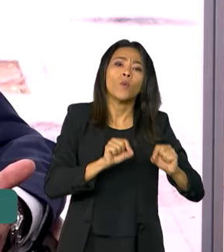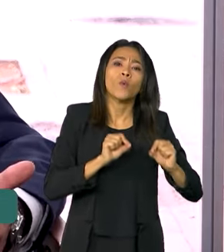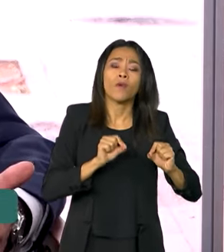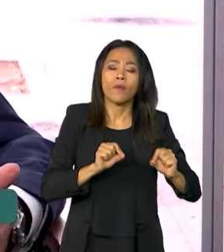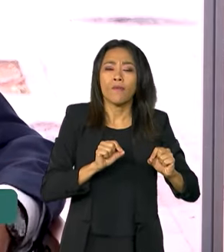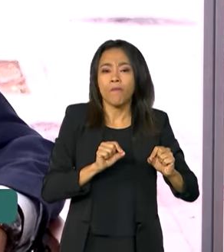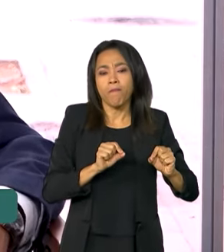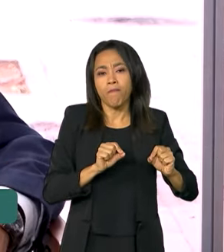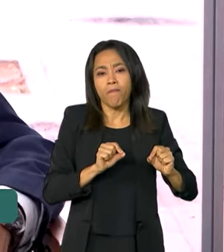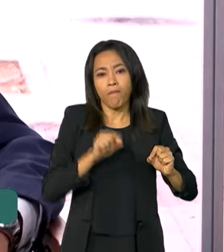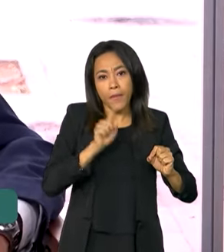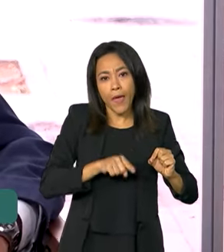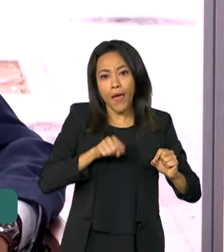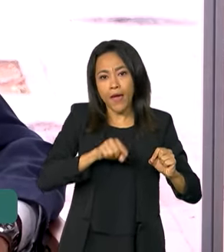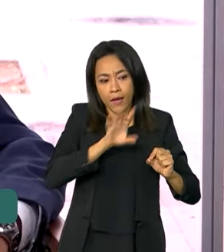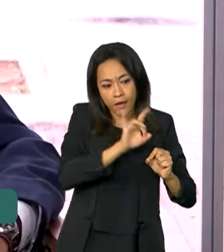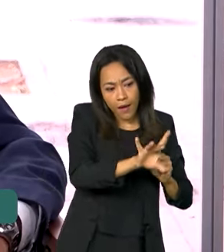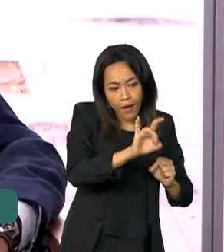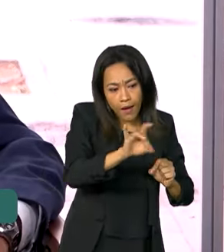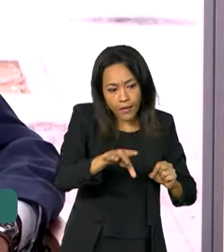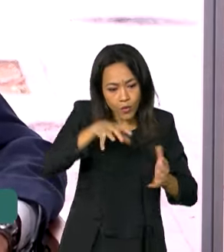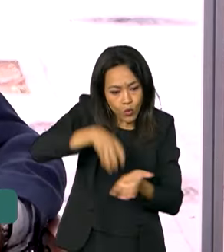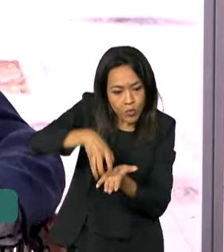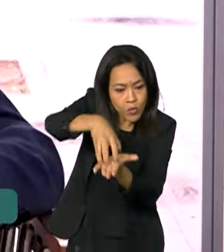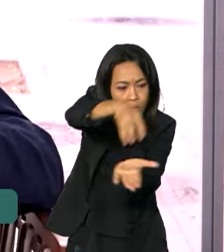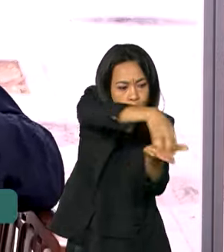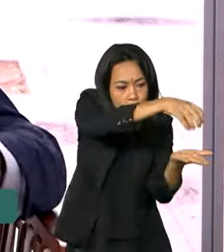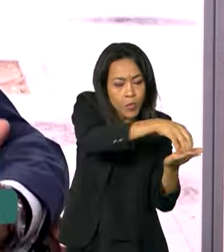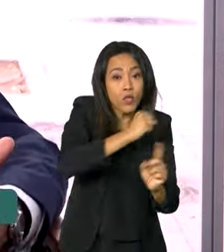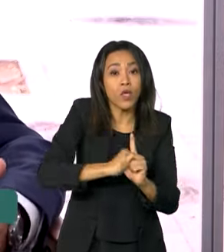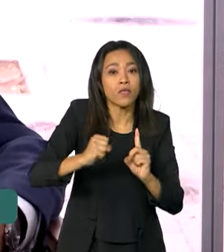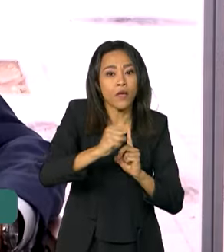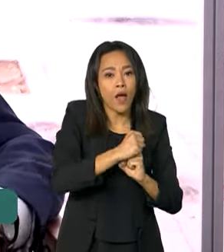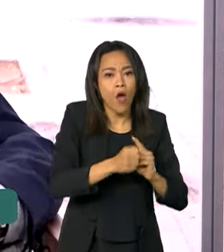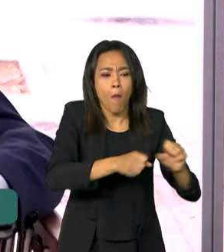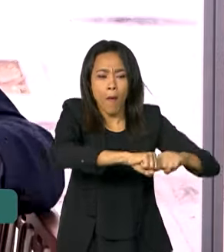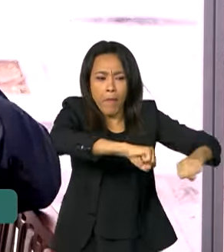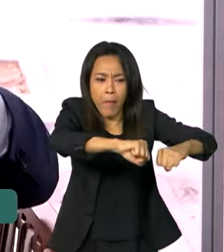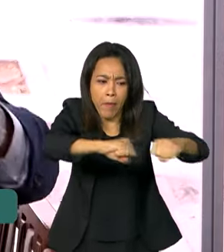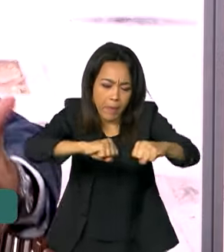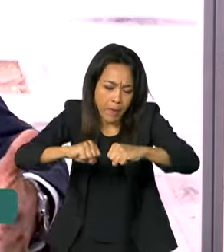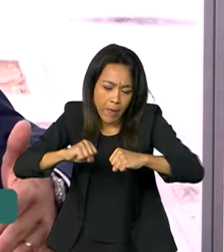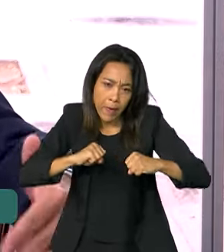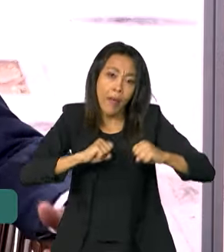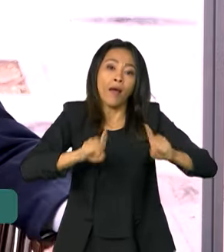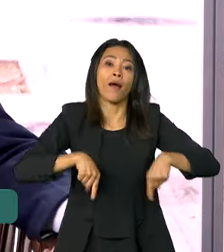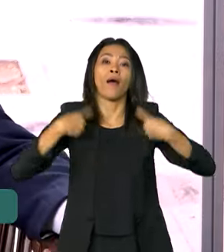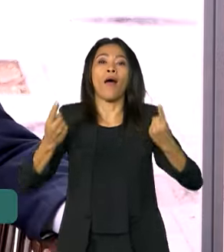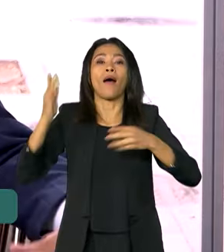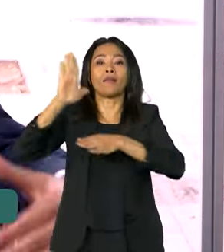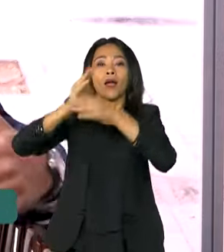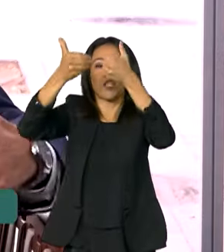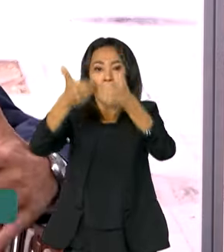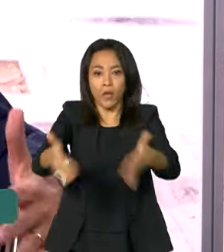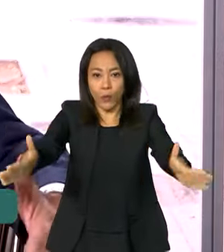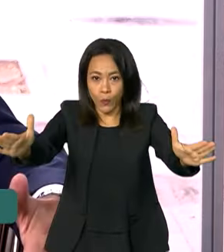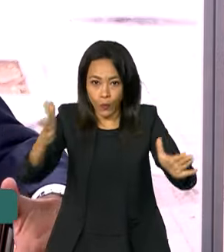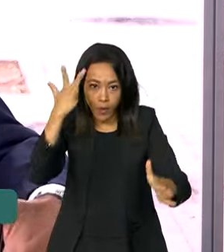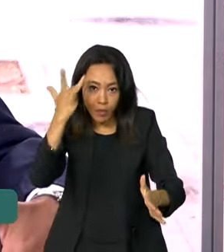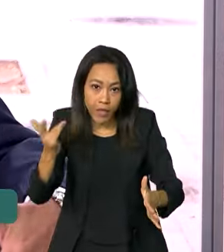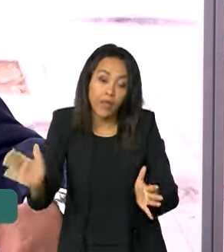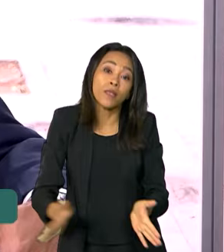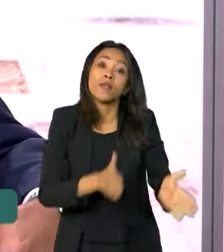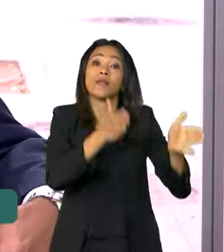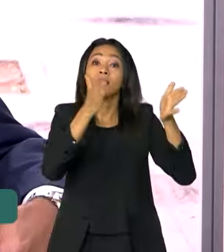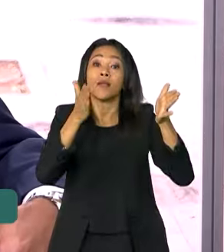atividades gerenciadas pelos movimentos sociais. Nós temos a abertura à tarde. Amanhã nós temos a discussão sobre os três